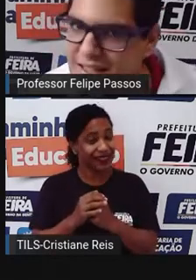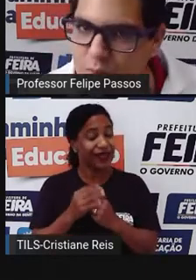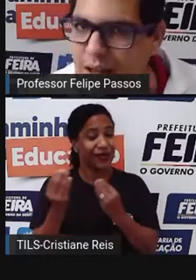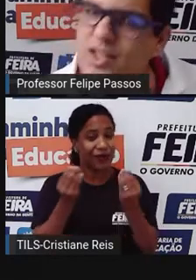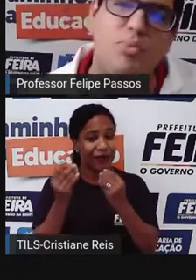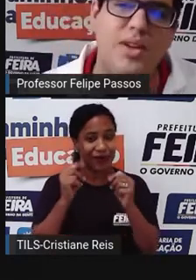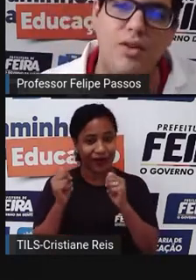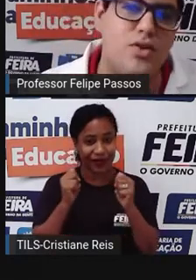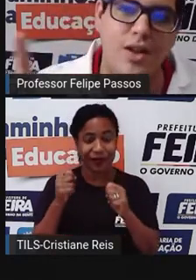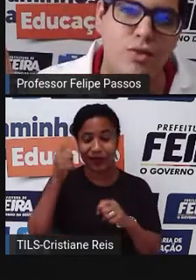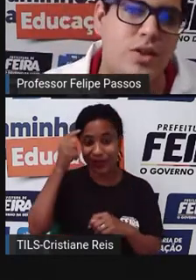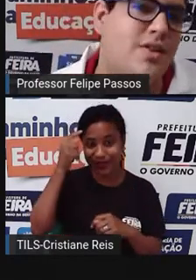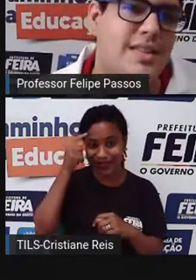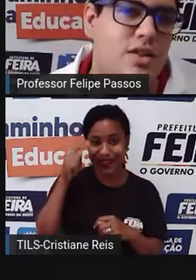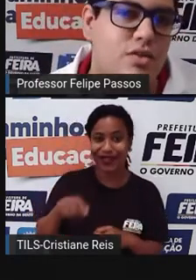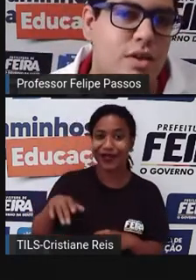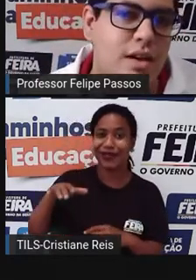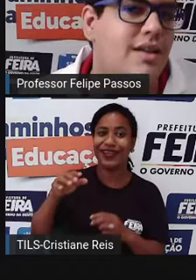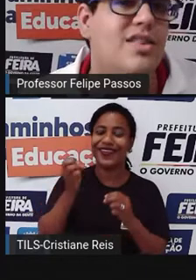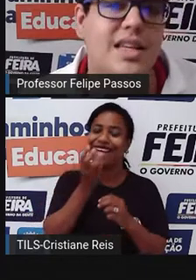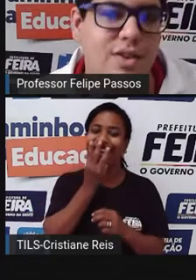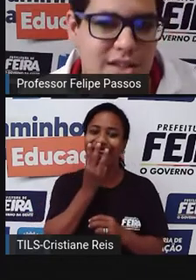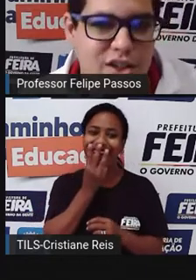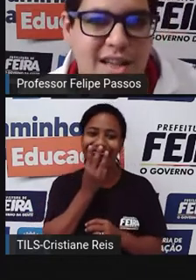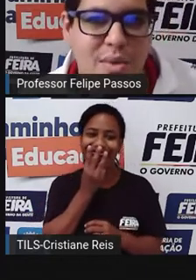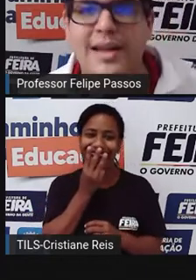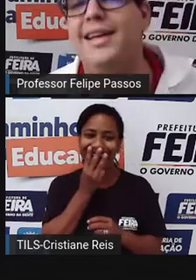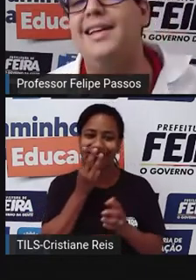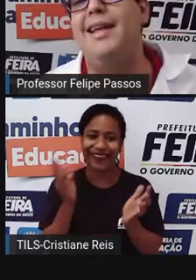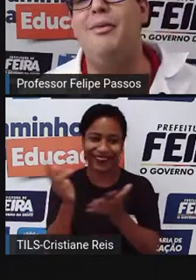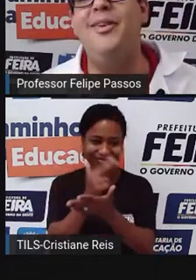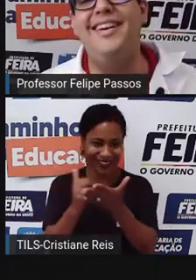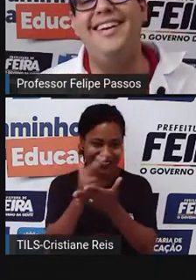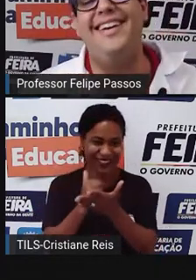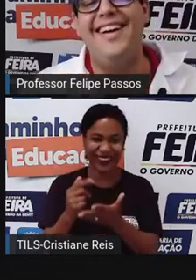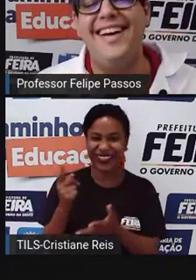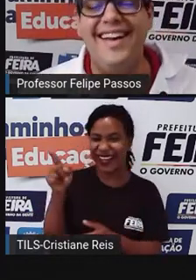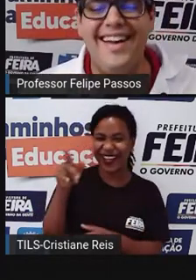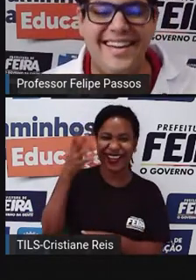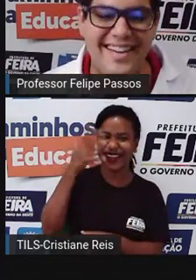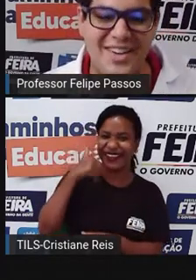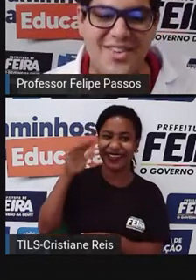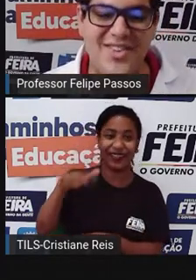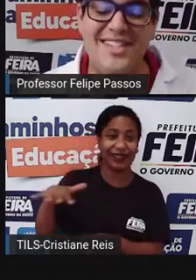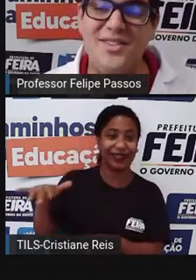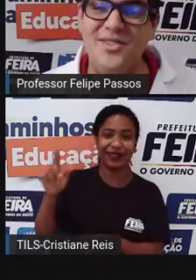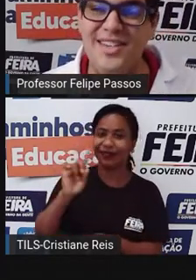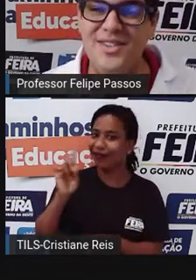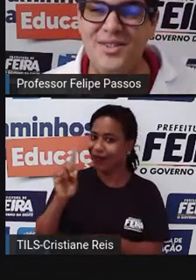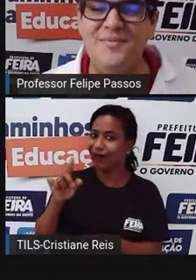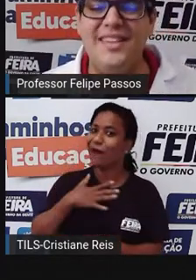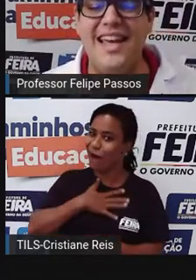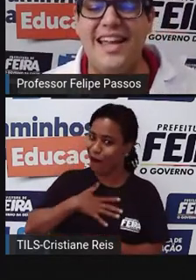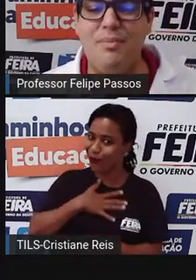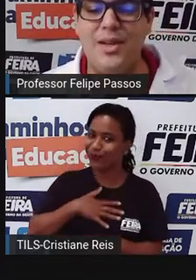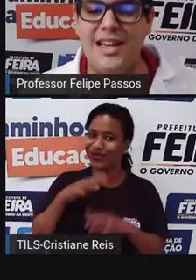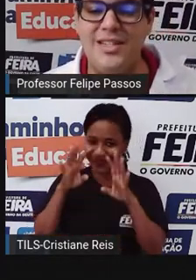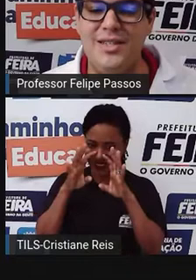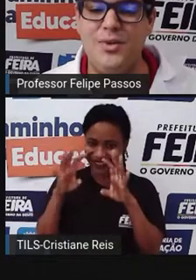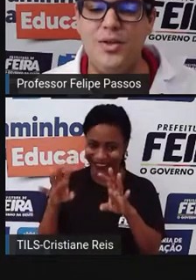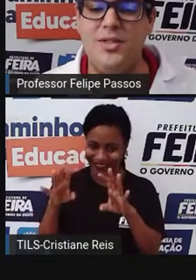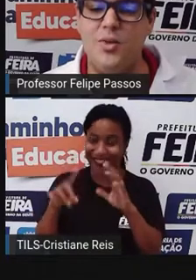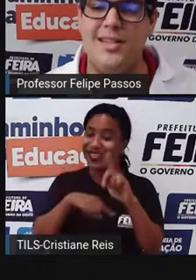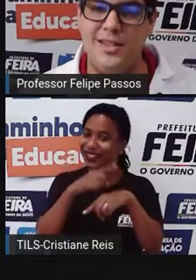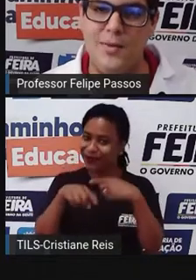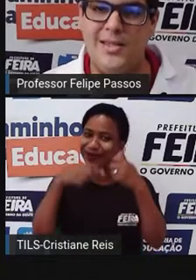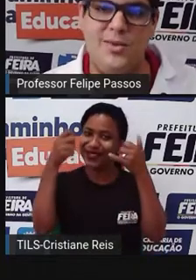já é grandinho para isso porque eu sou adulto e eu assisto. E vocês vão assistir também, tá bom? Então, vamos assistir um vídeo e aí depois a gente